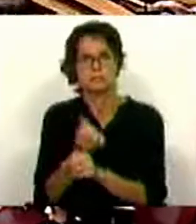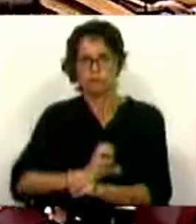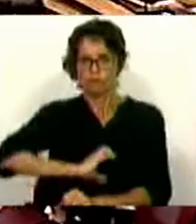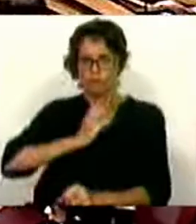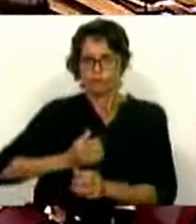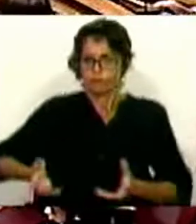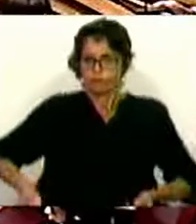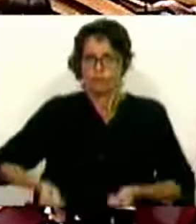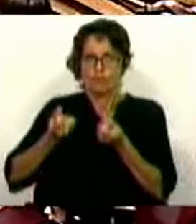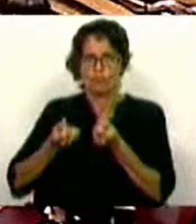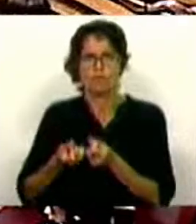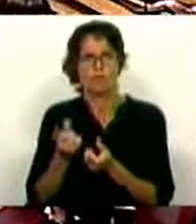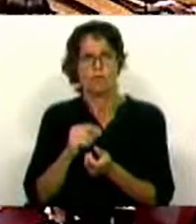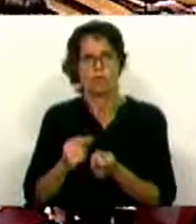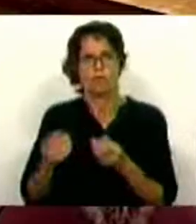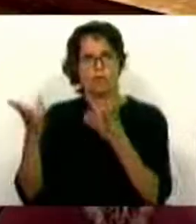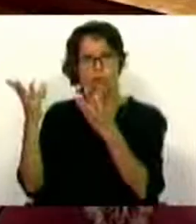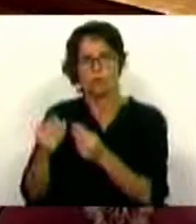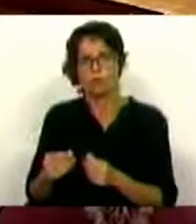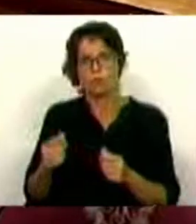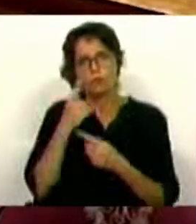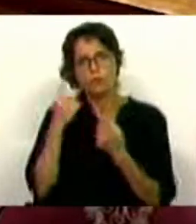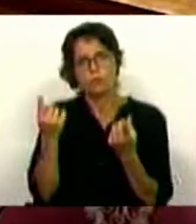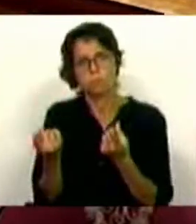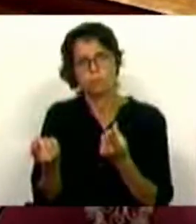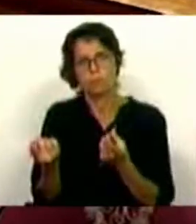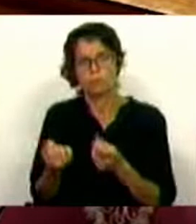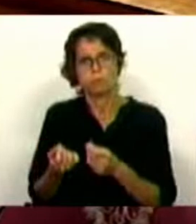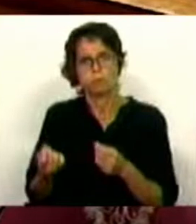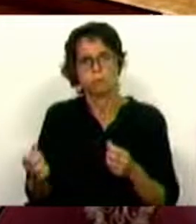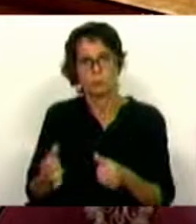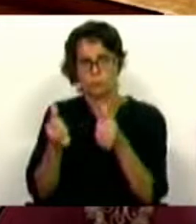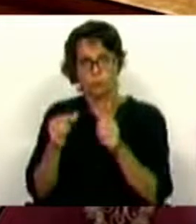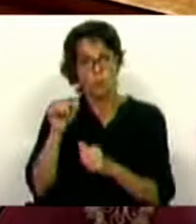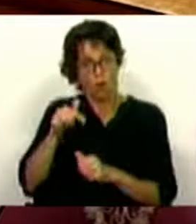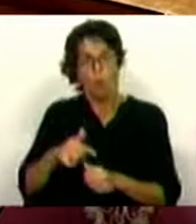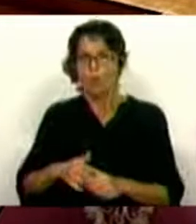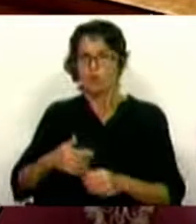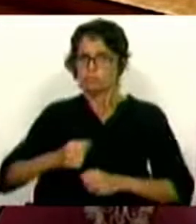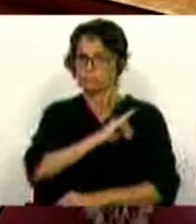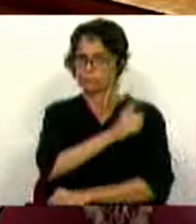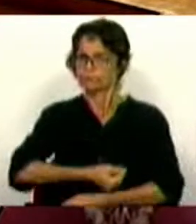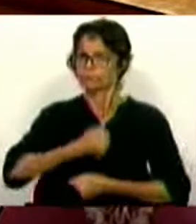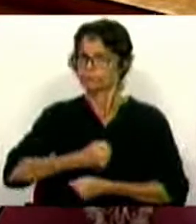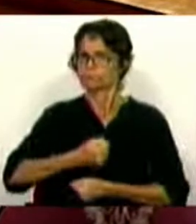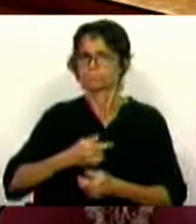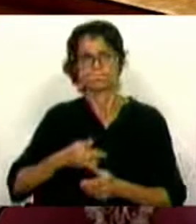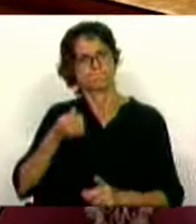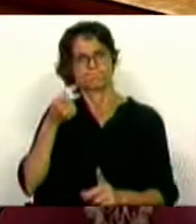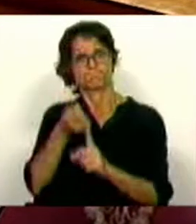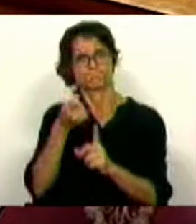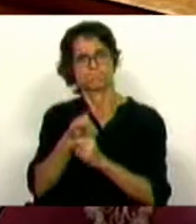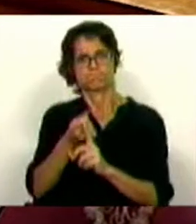contas públicas. Com isso nós temos hoje mais músculo para enfrentar a crise que temos pela frente e isso resulta das